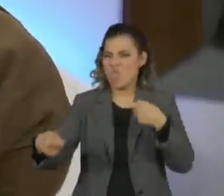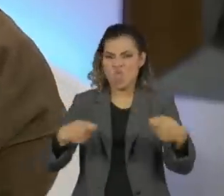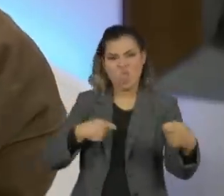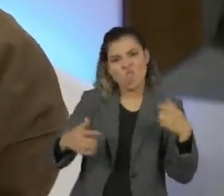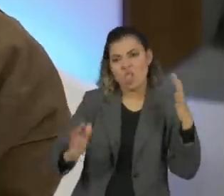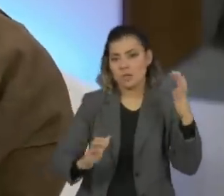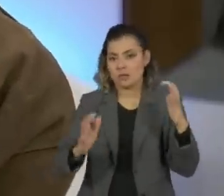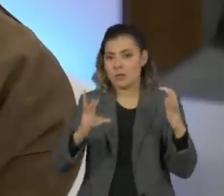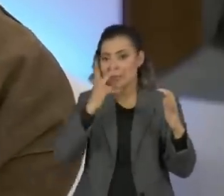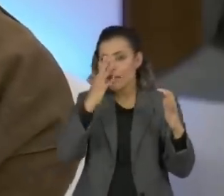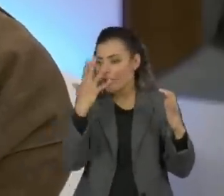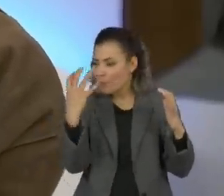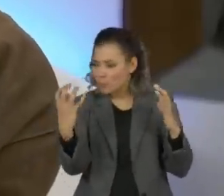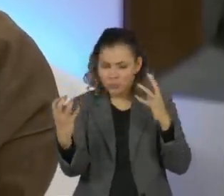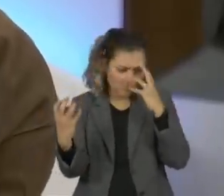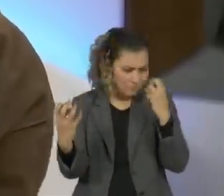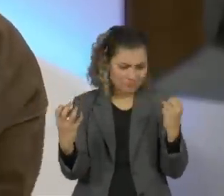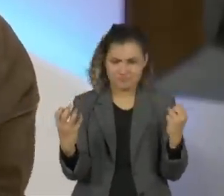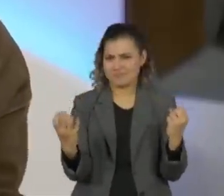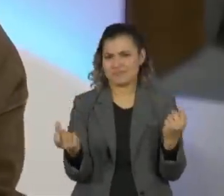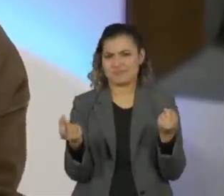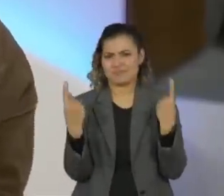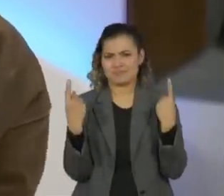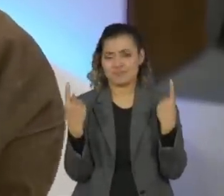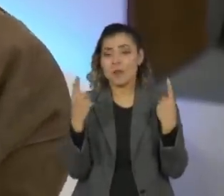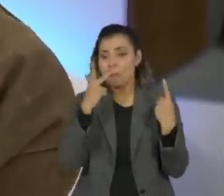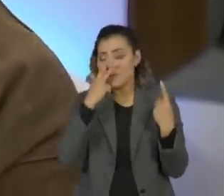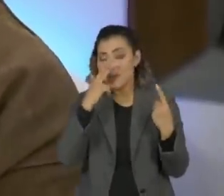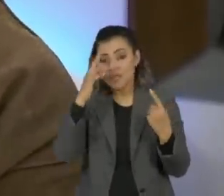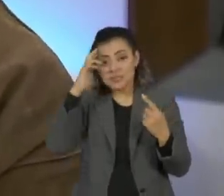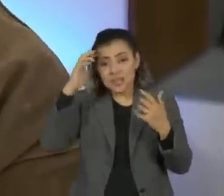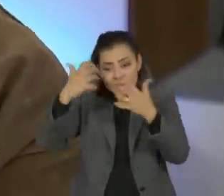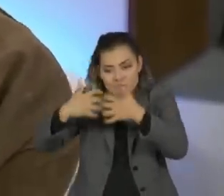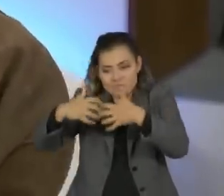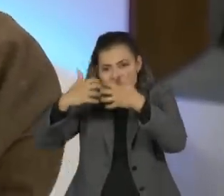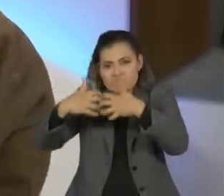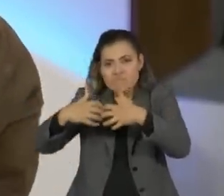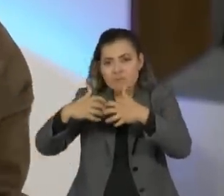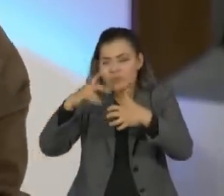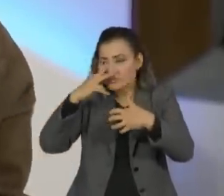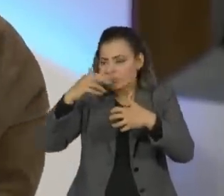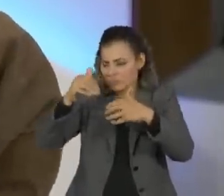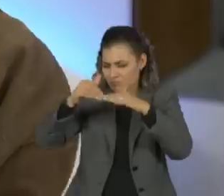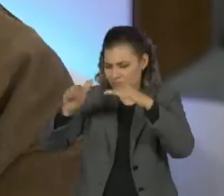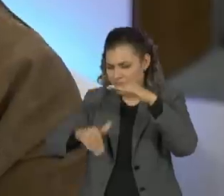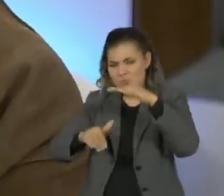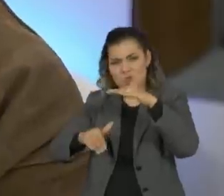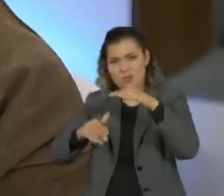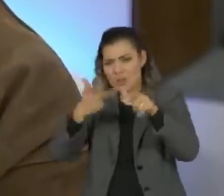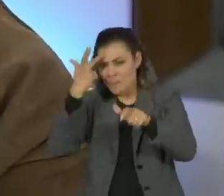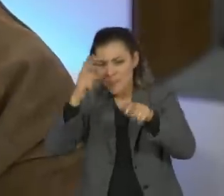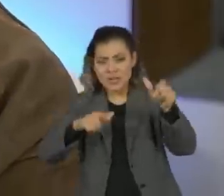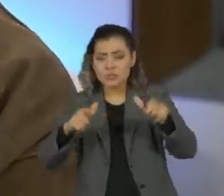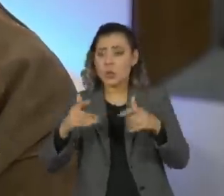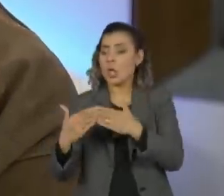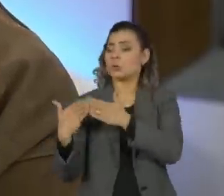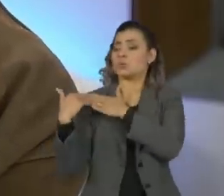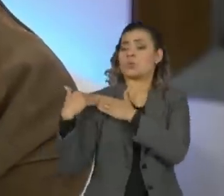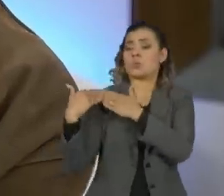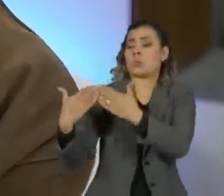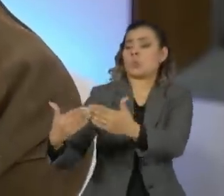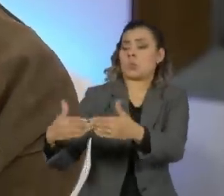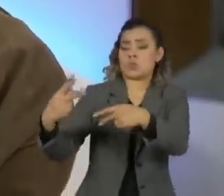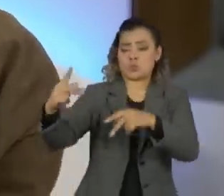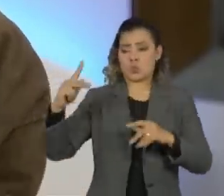apaixonadas, essa desonestidade intelectual de sempre colocar nos outros a responsabilidade dos